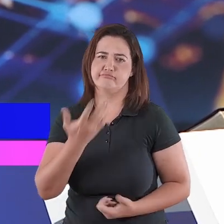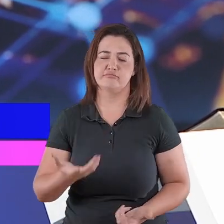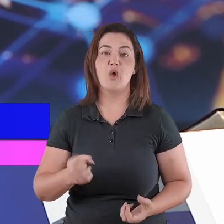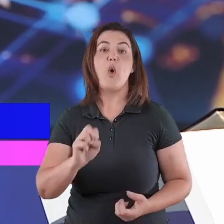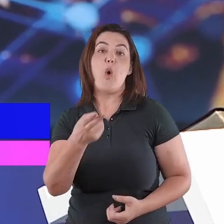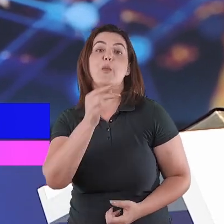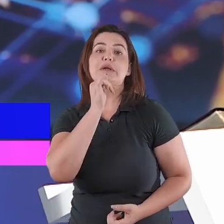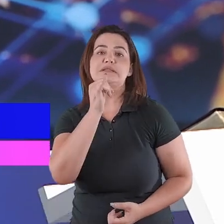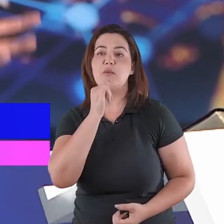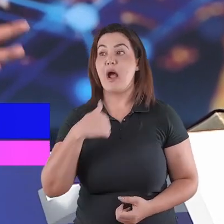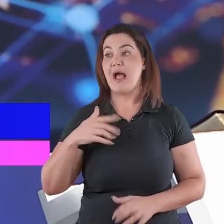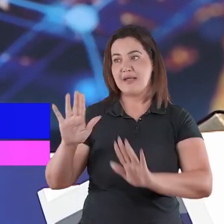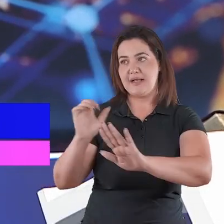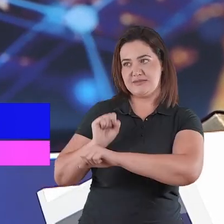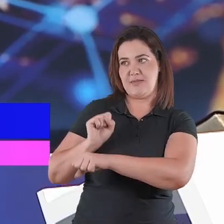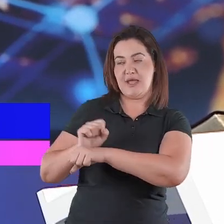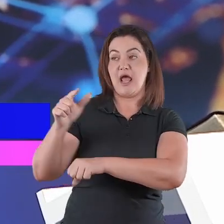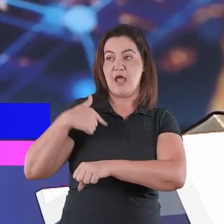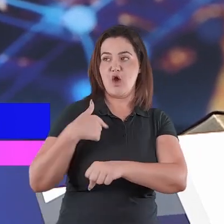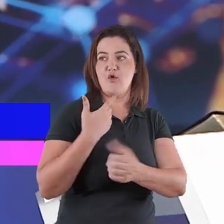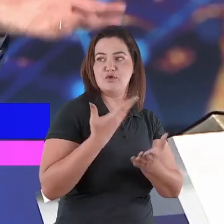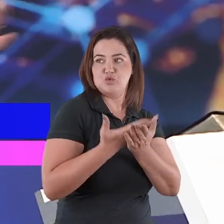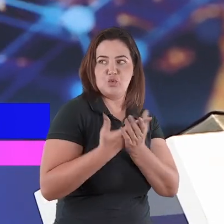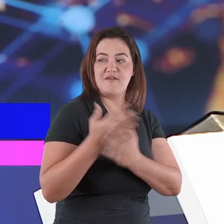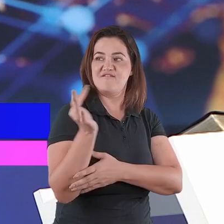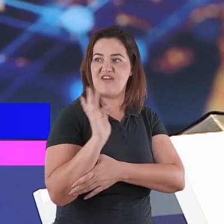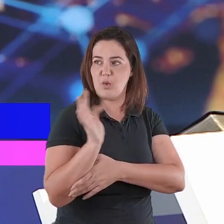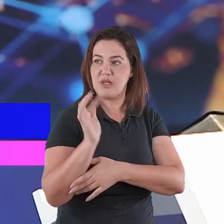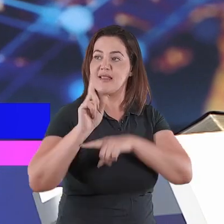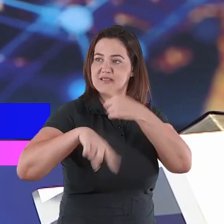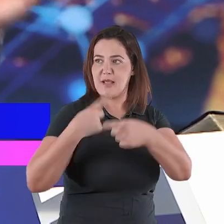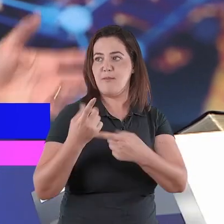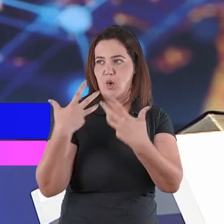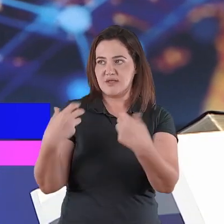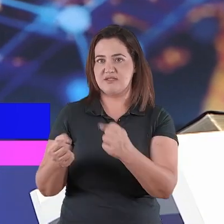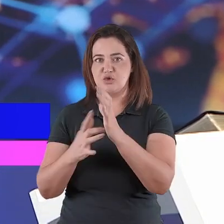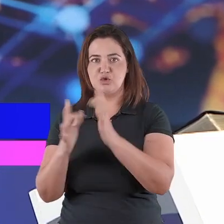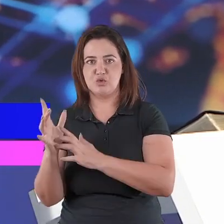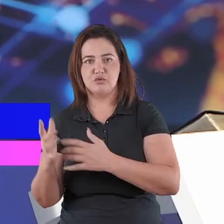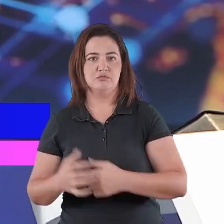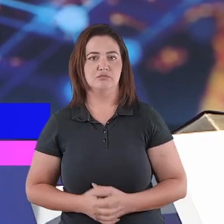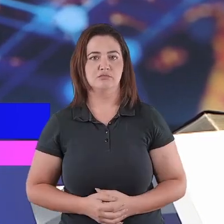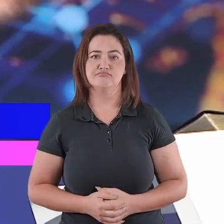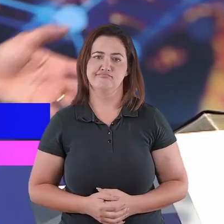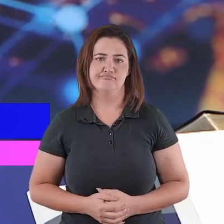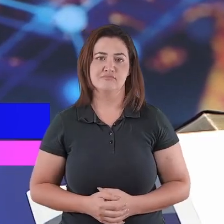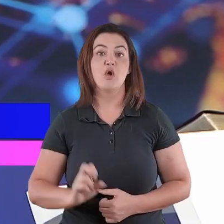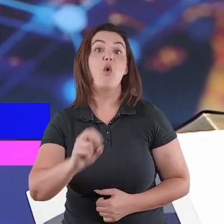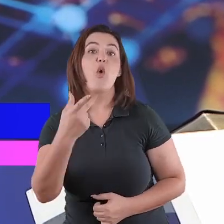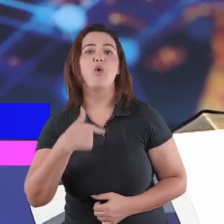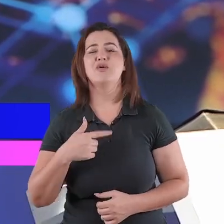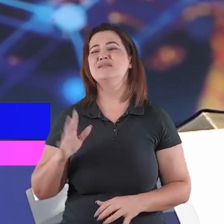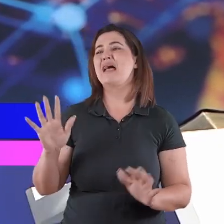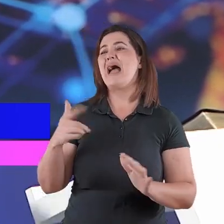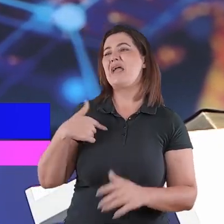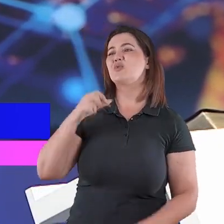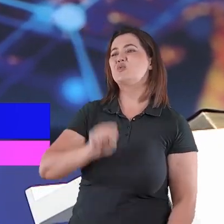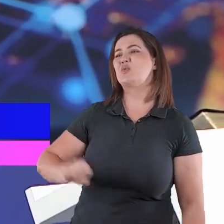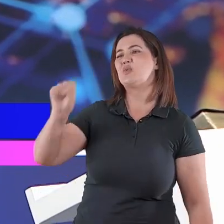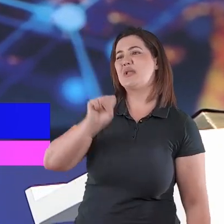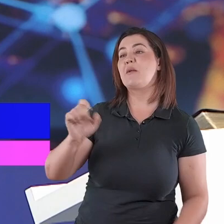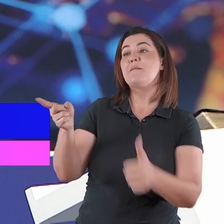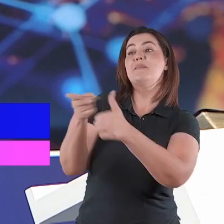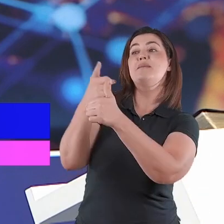eu aceito Jesus, depois que eu me casar eu aceito, depois que os meus filhos nascerem, depois que meus filhos se casarem, depois que meus netos nascerem, ou seja,